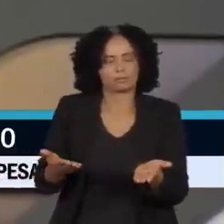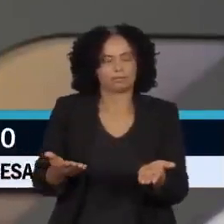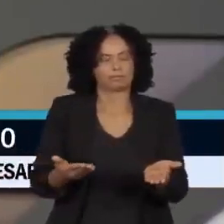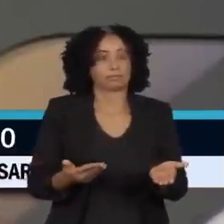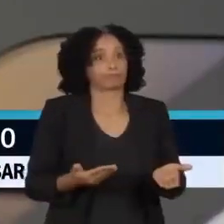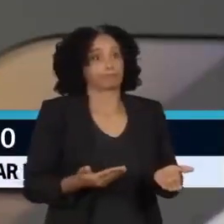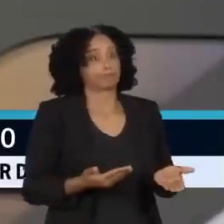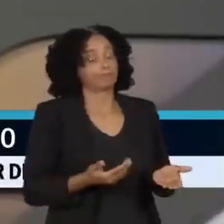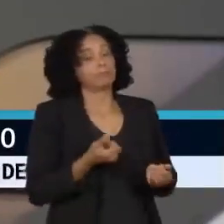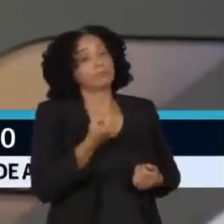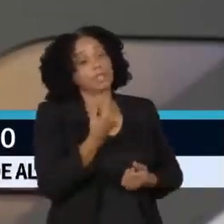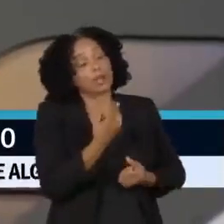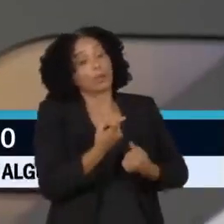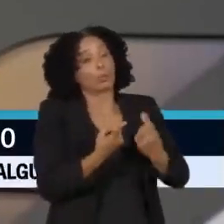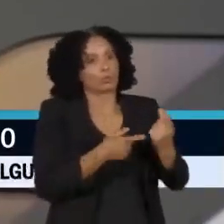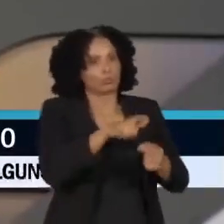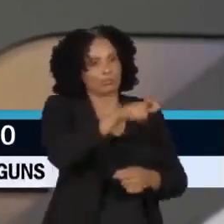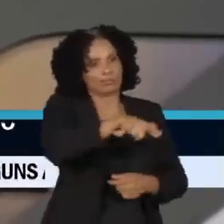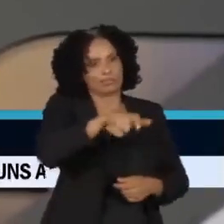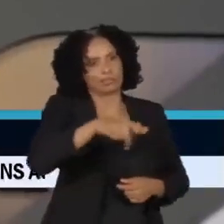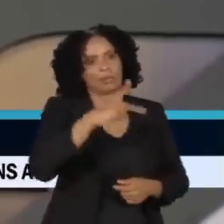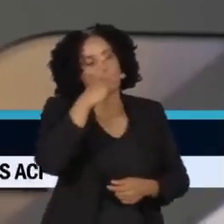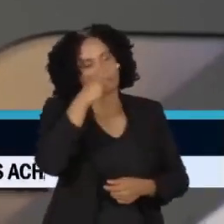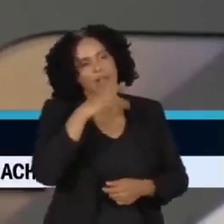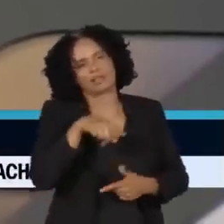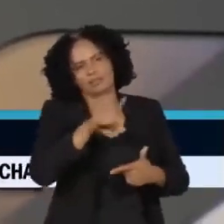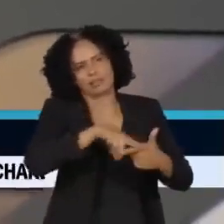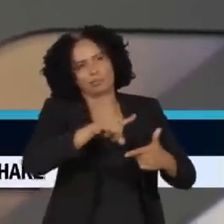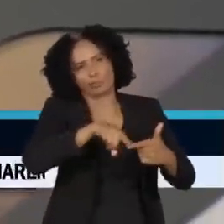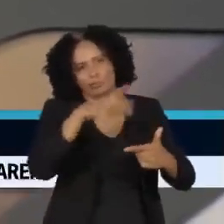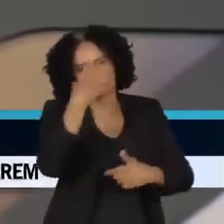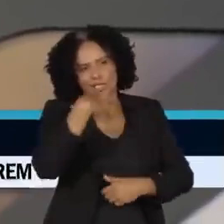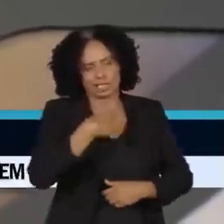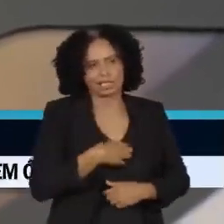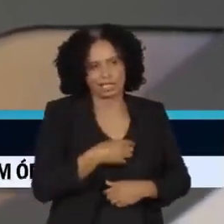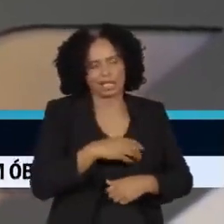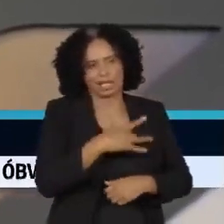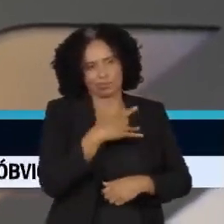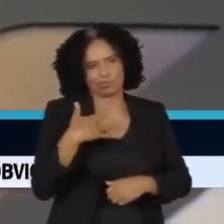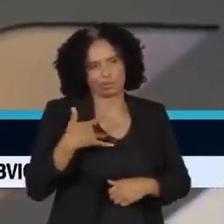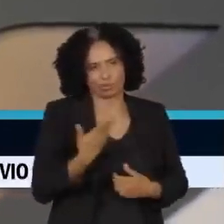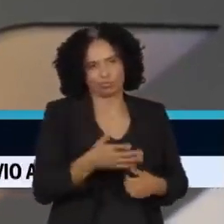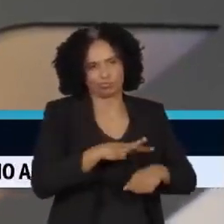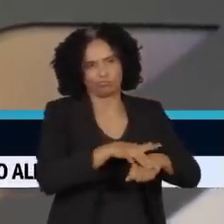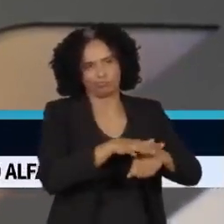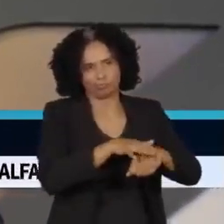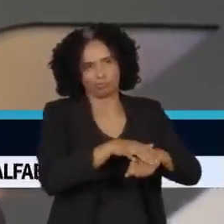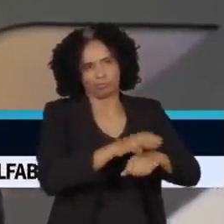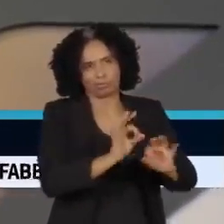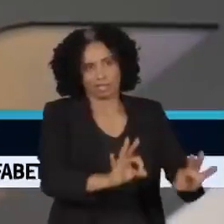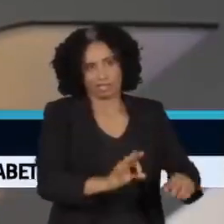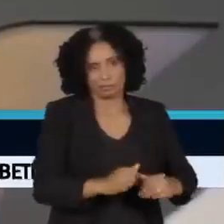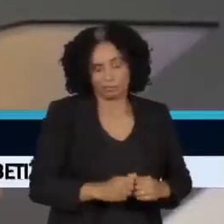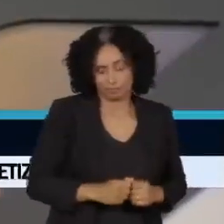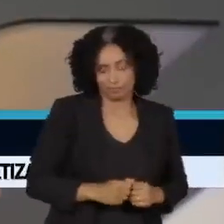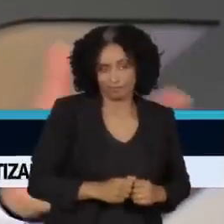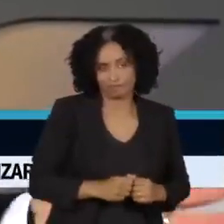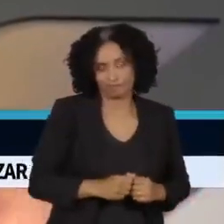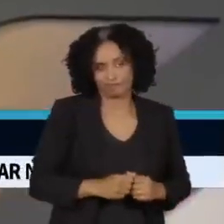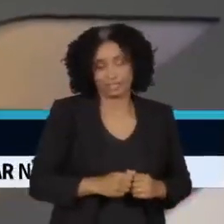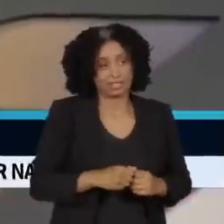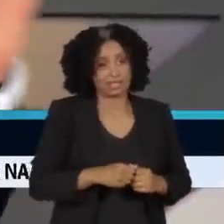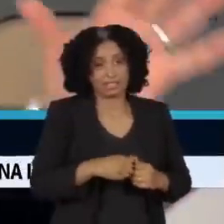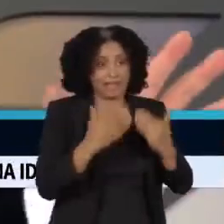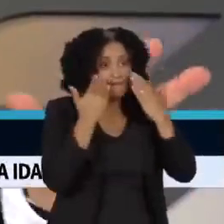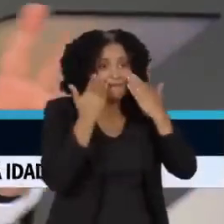alguns casos são patológicos mesmo. Eu acho que você acreditar que o que está acontecendo à sua frente